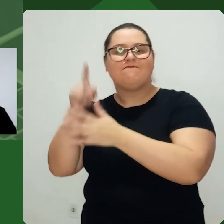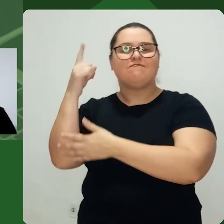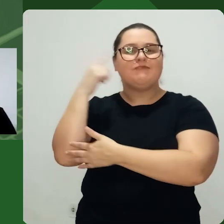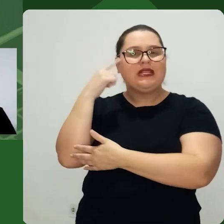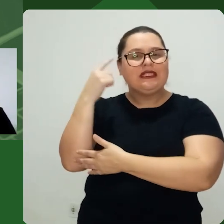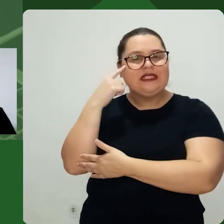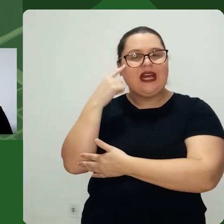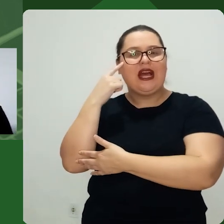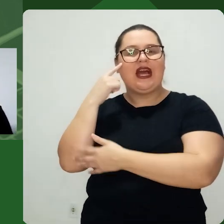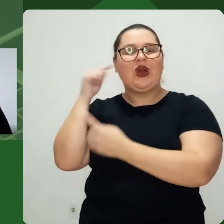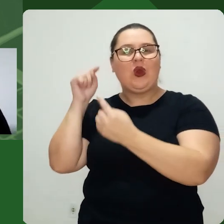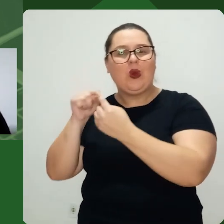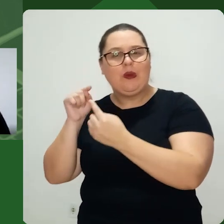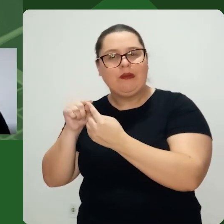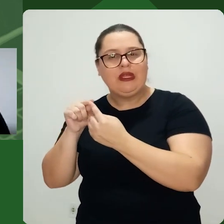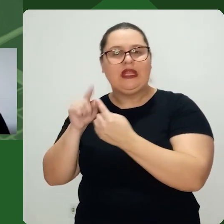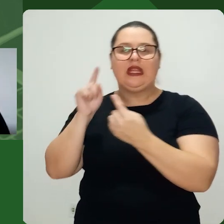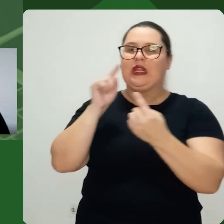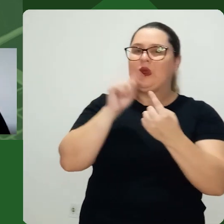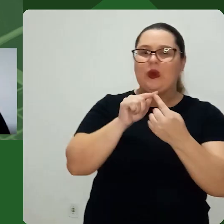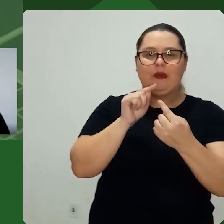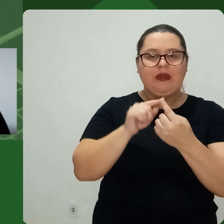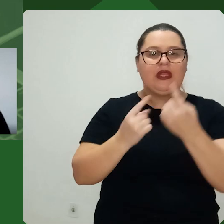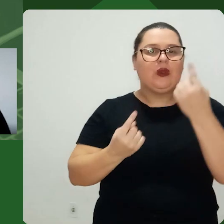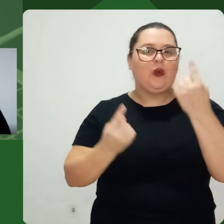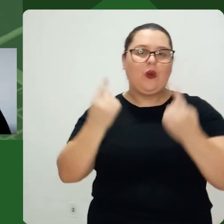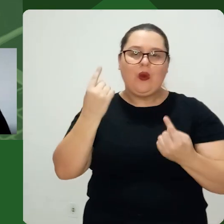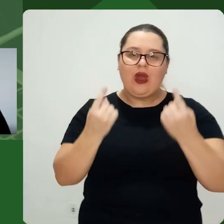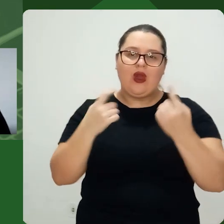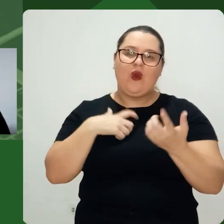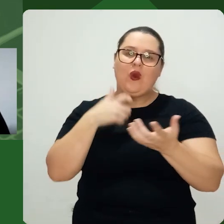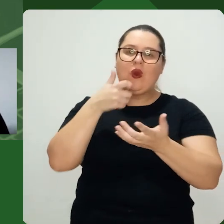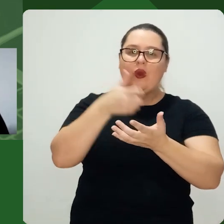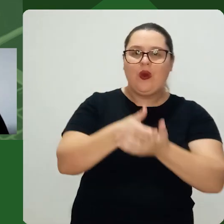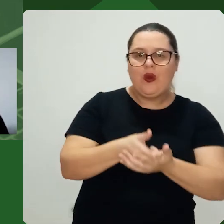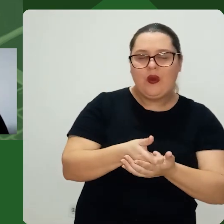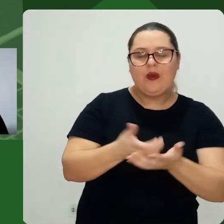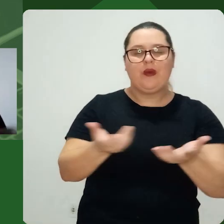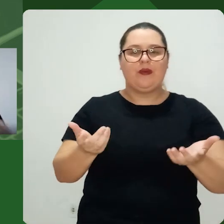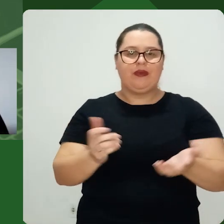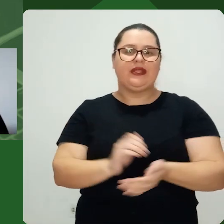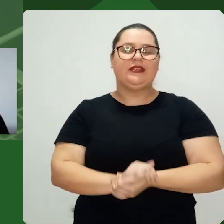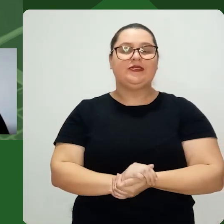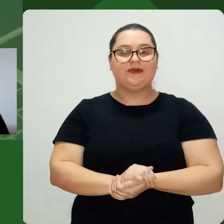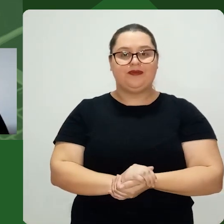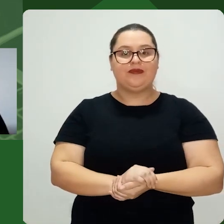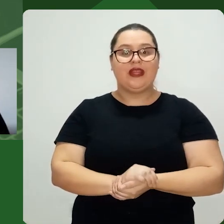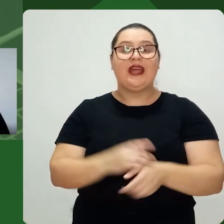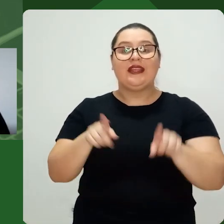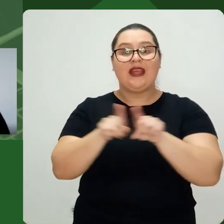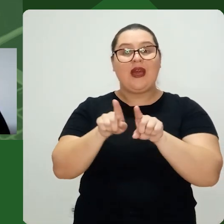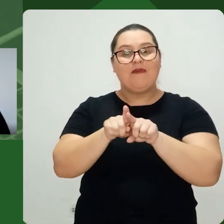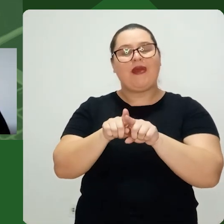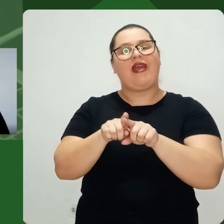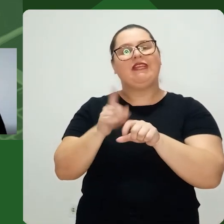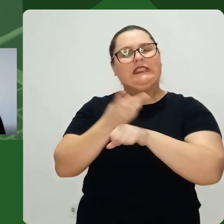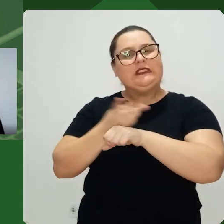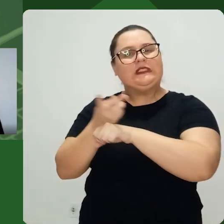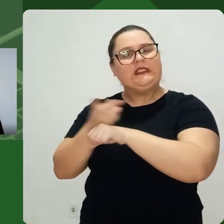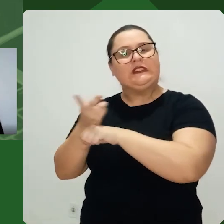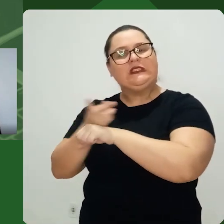Eu tive que pensar demais Para definir Qual dos dois itens Que eu vou adquirir Eu tive que